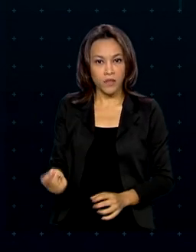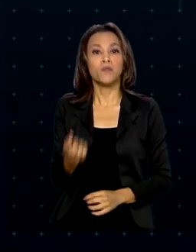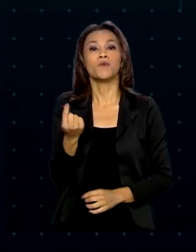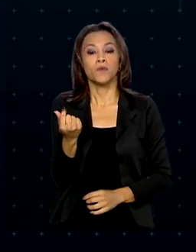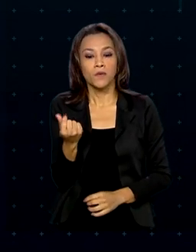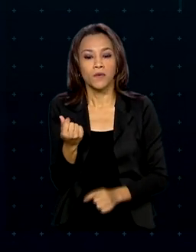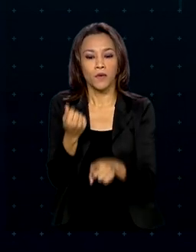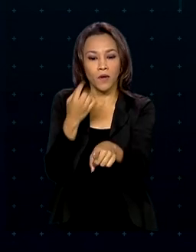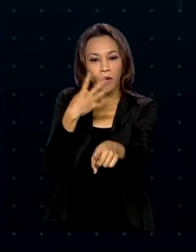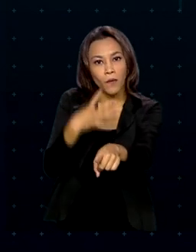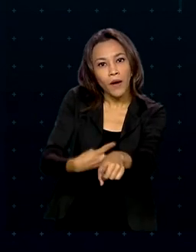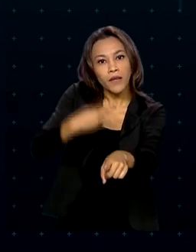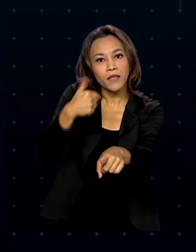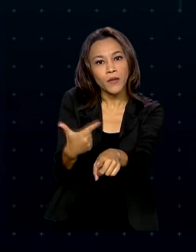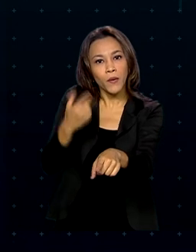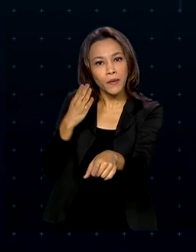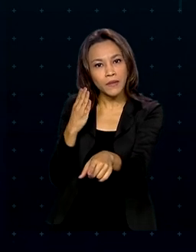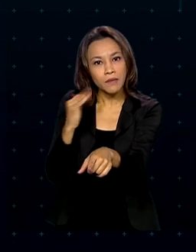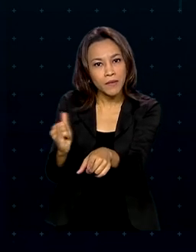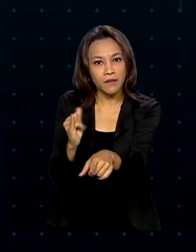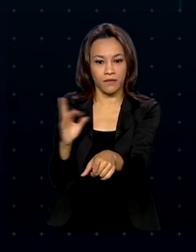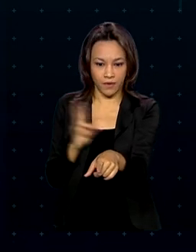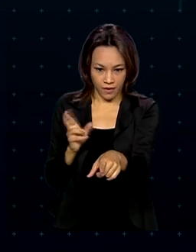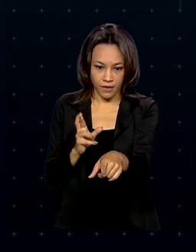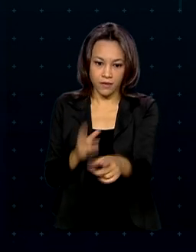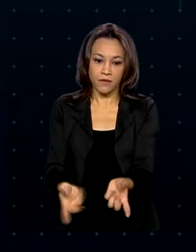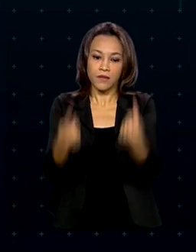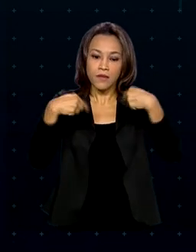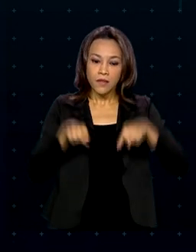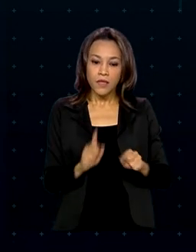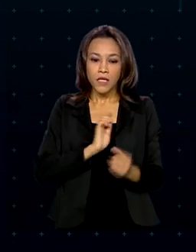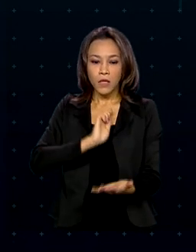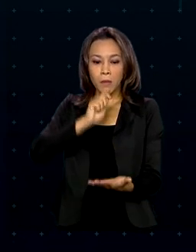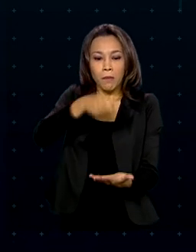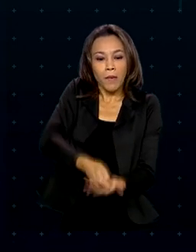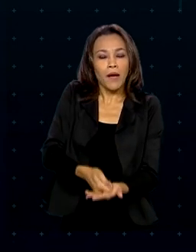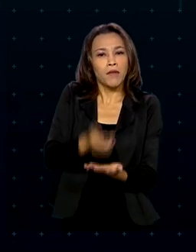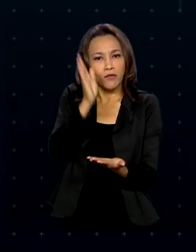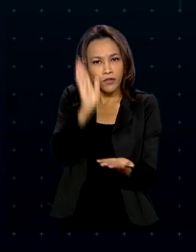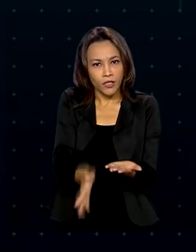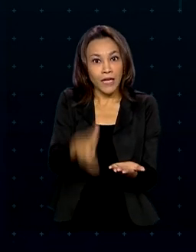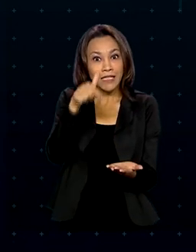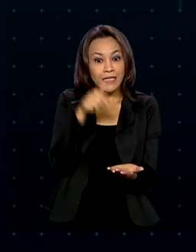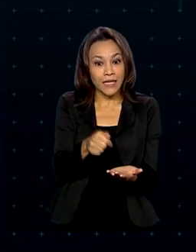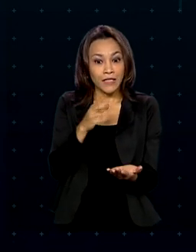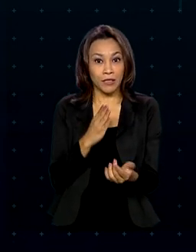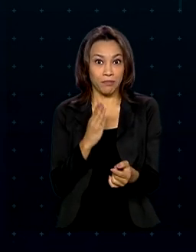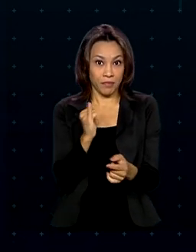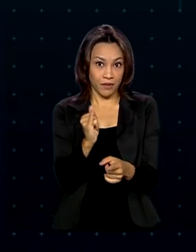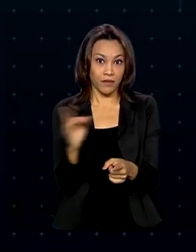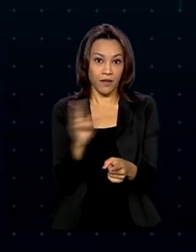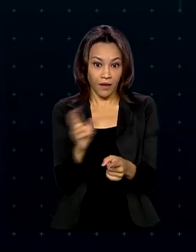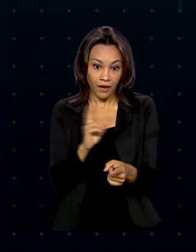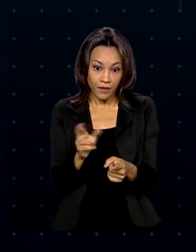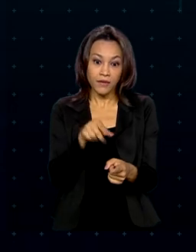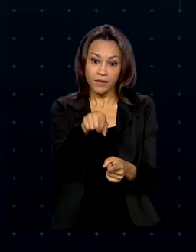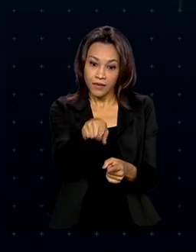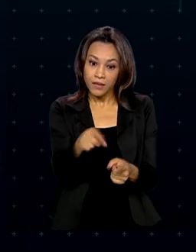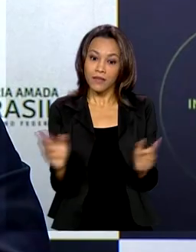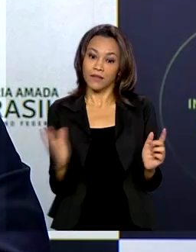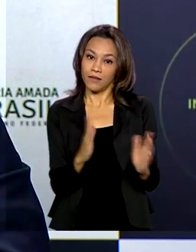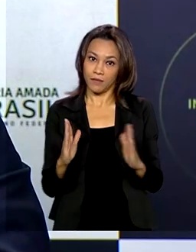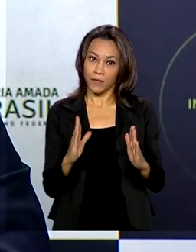de 42 bilhões de reais, mais o pagamento de 7 bilhões de reais em outorgas e